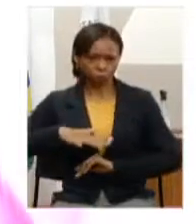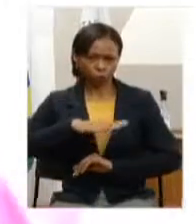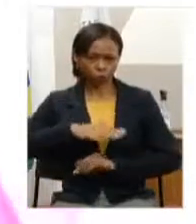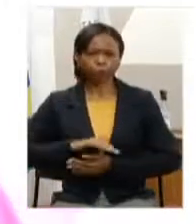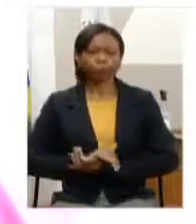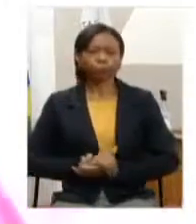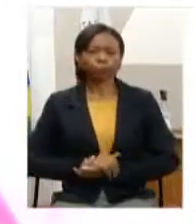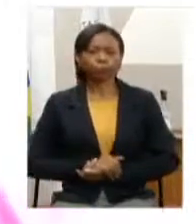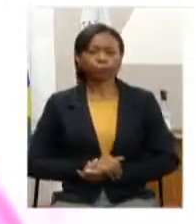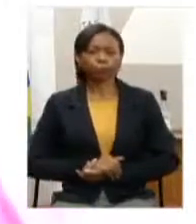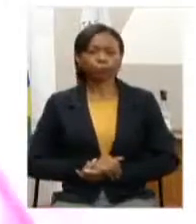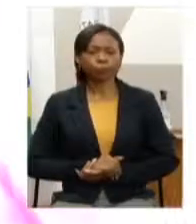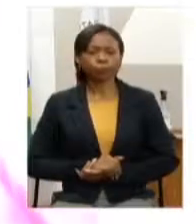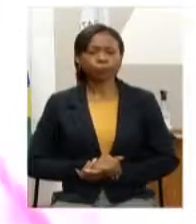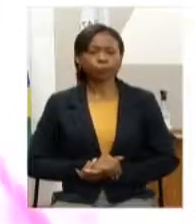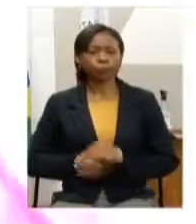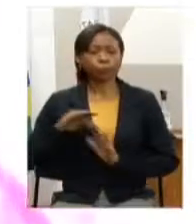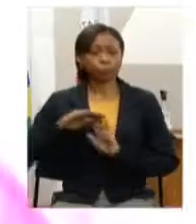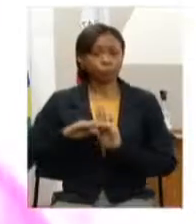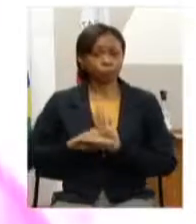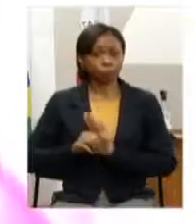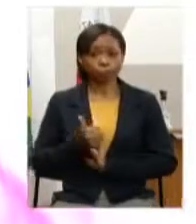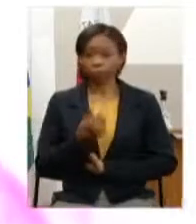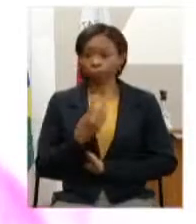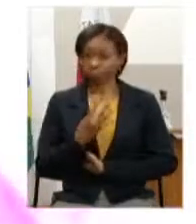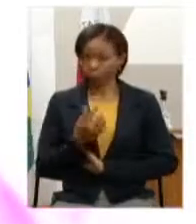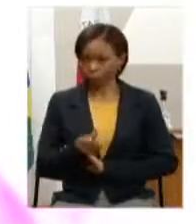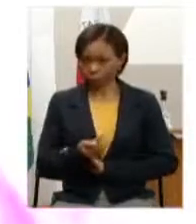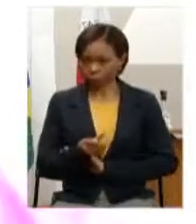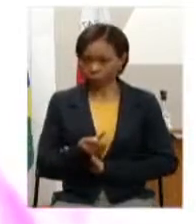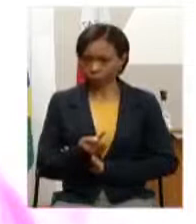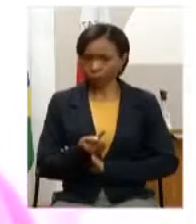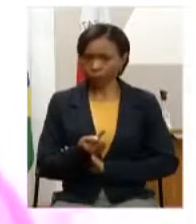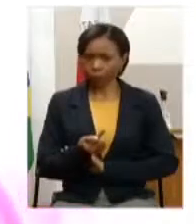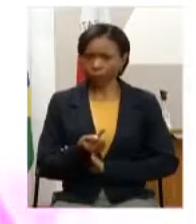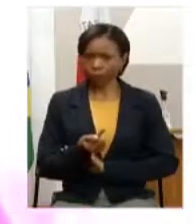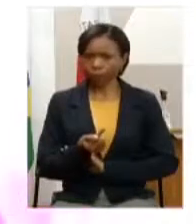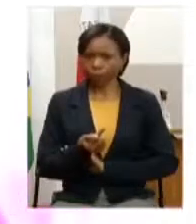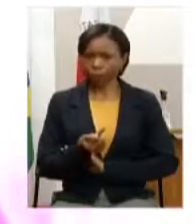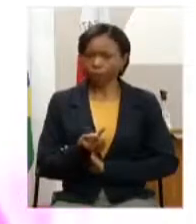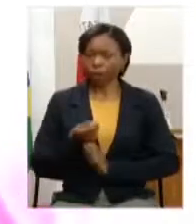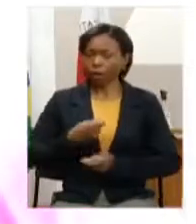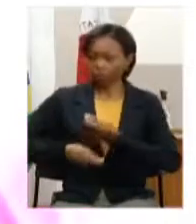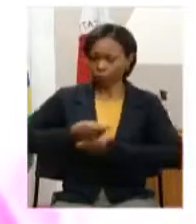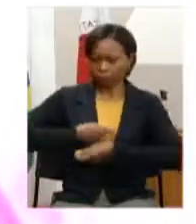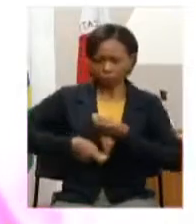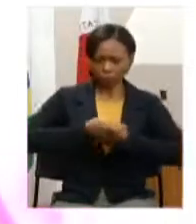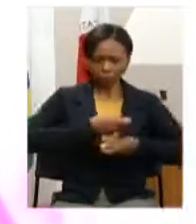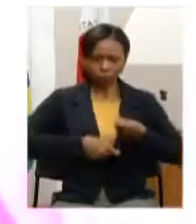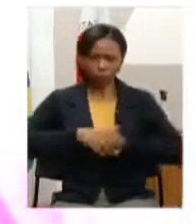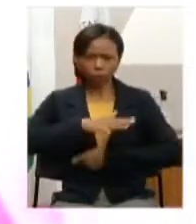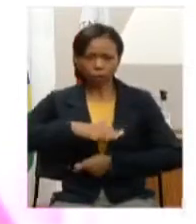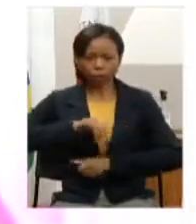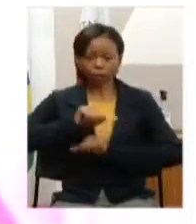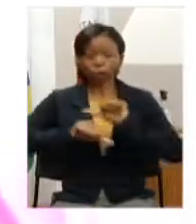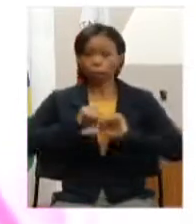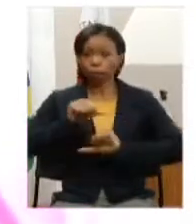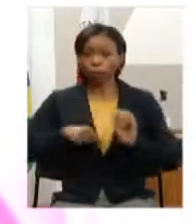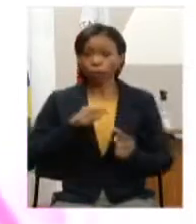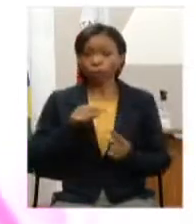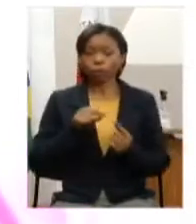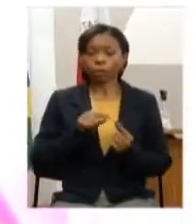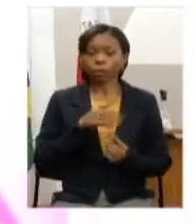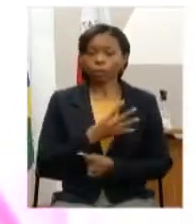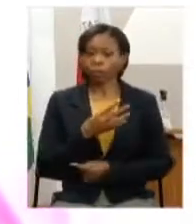no âmbito do Programa 147 Melhoria do Ambiente de Negócio alterar a finalidade da ação